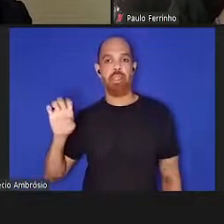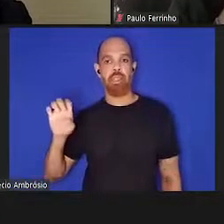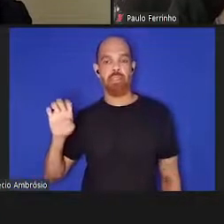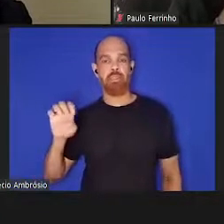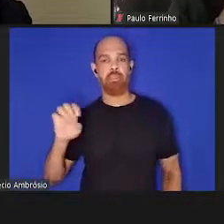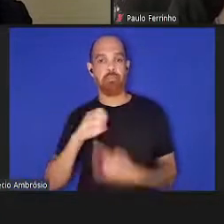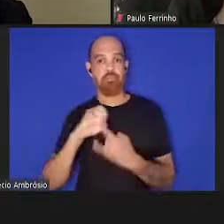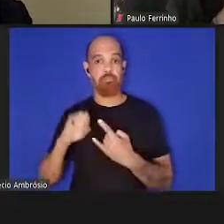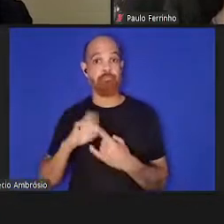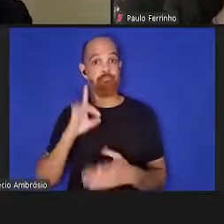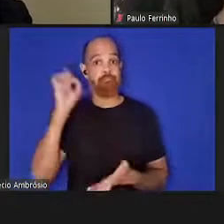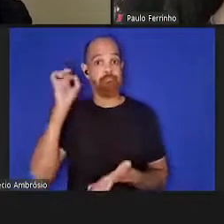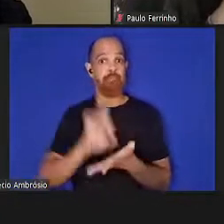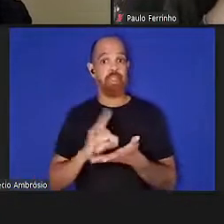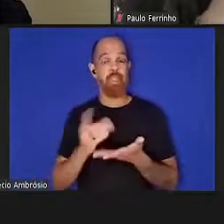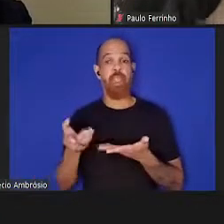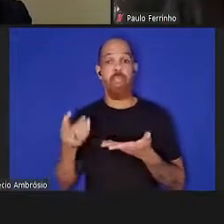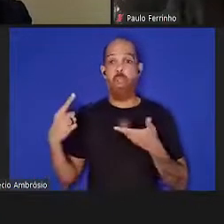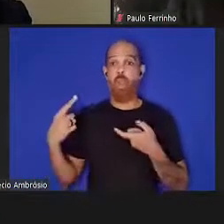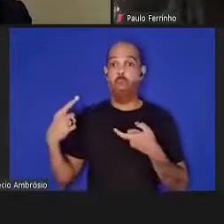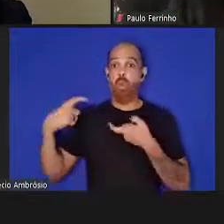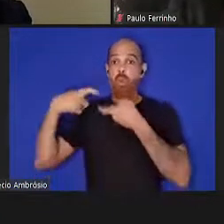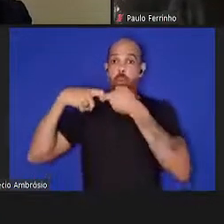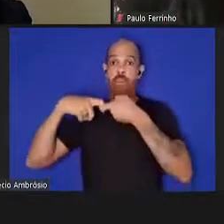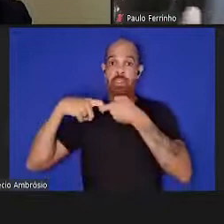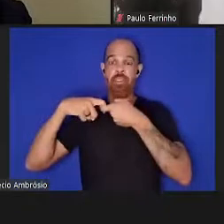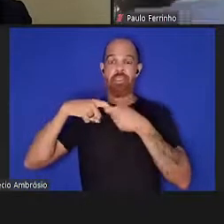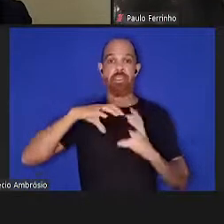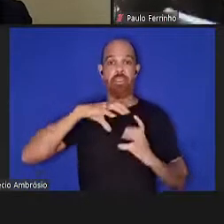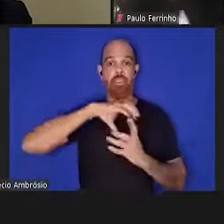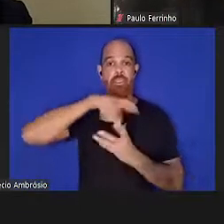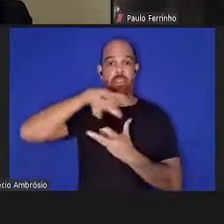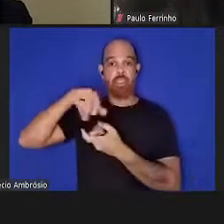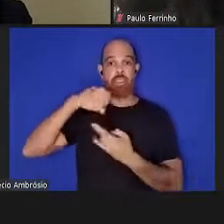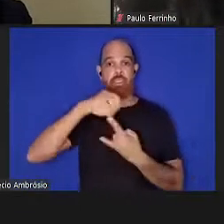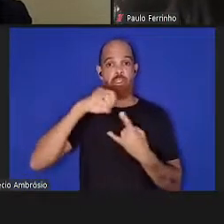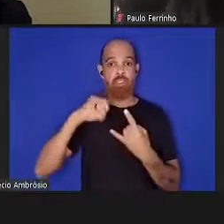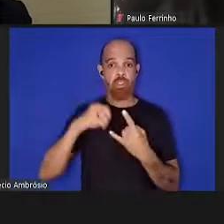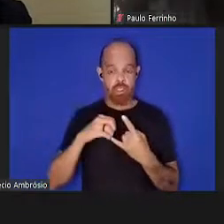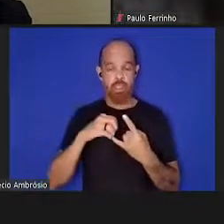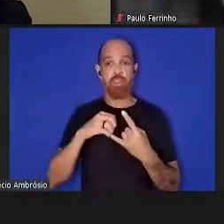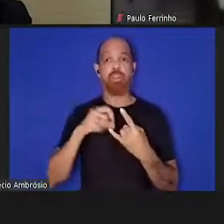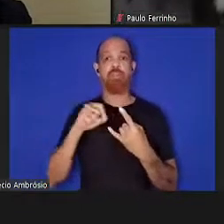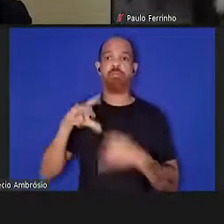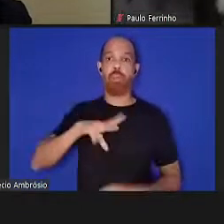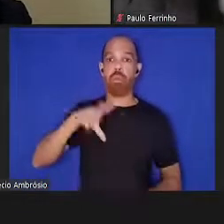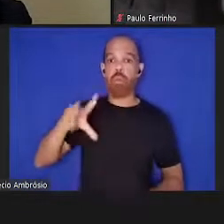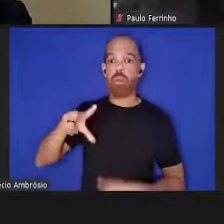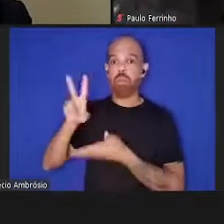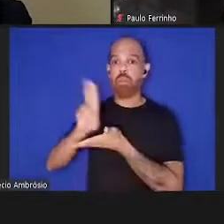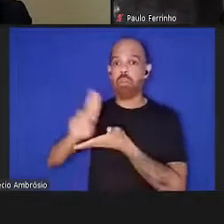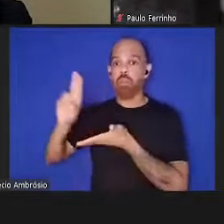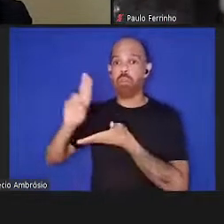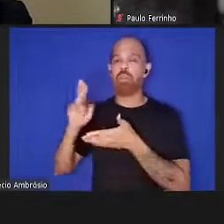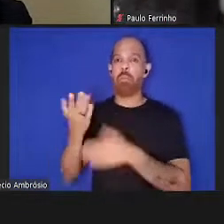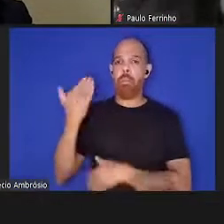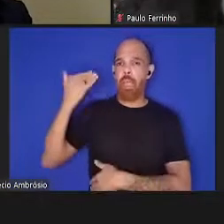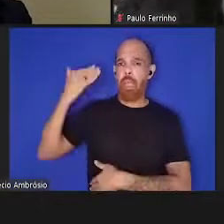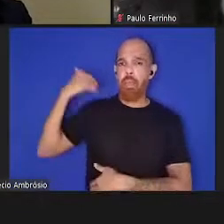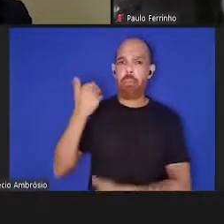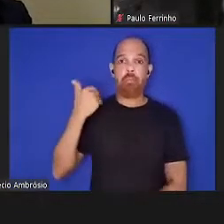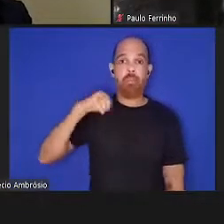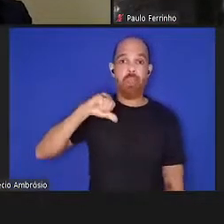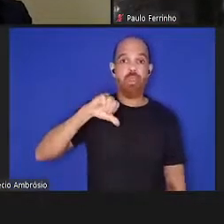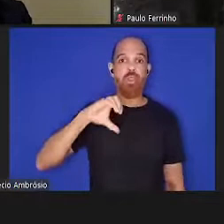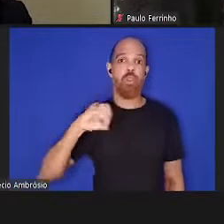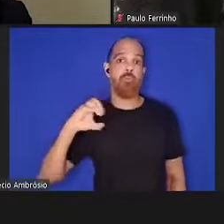nossa cooperação internacional da Fundação Oswaldo Cruz, com instituições portuguesas, remonta a 1900, quando